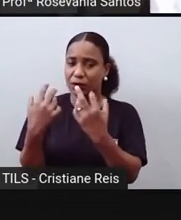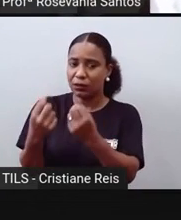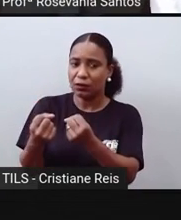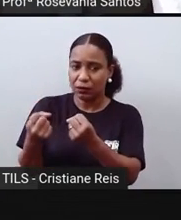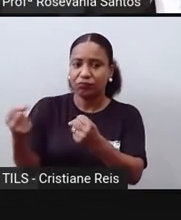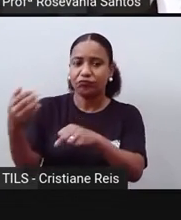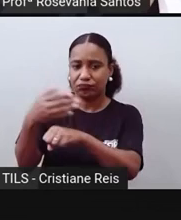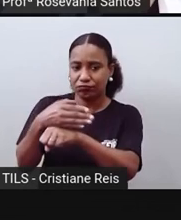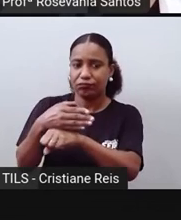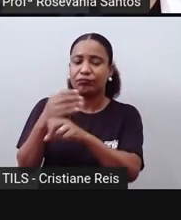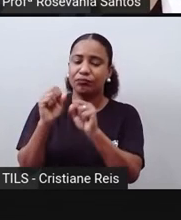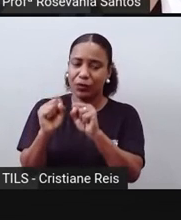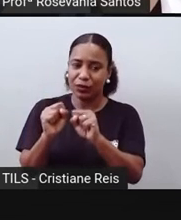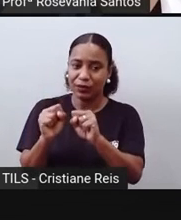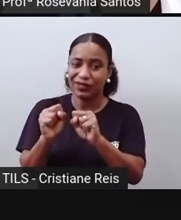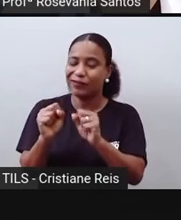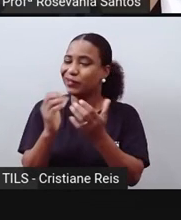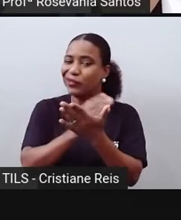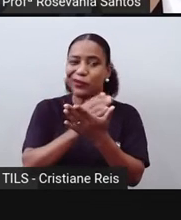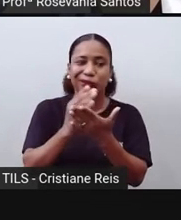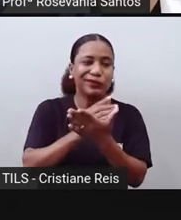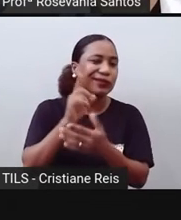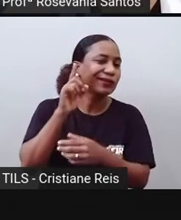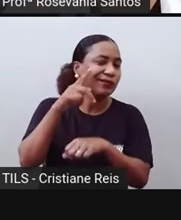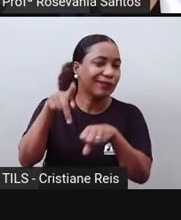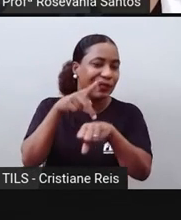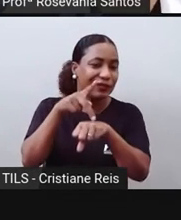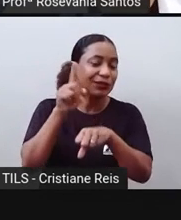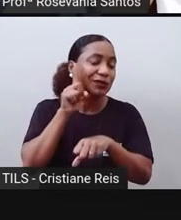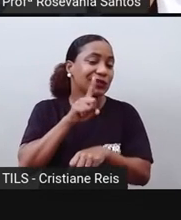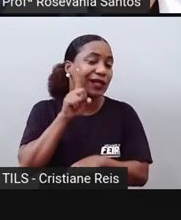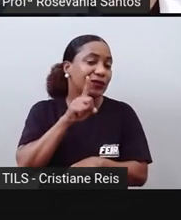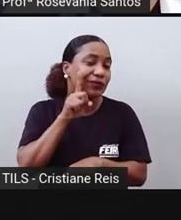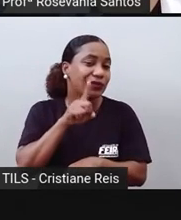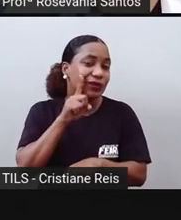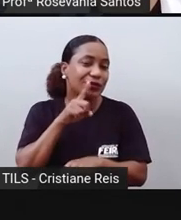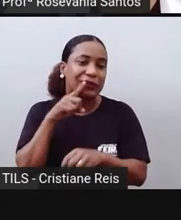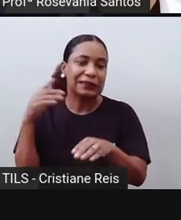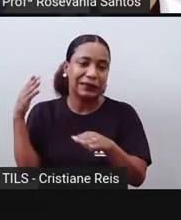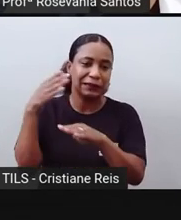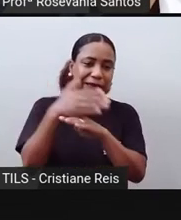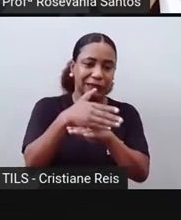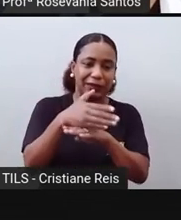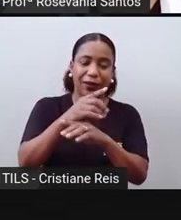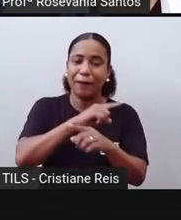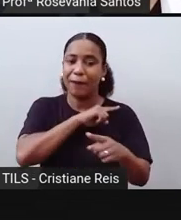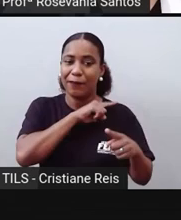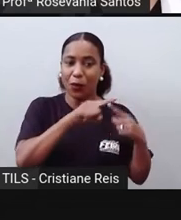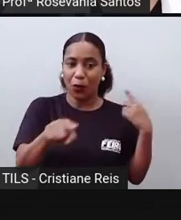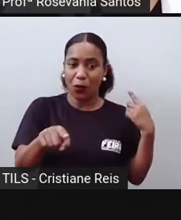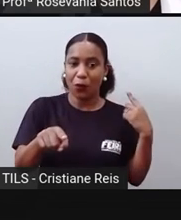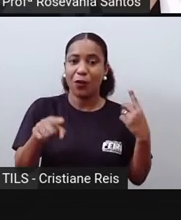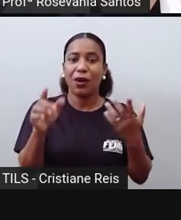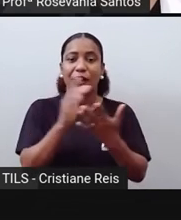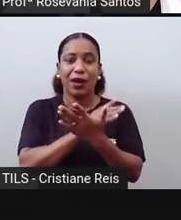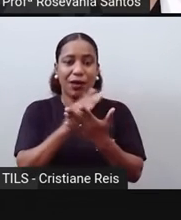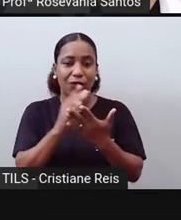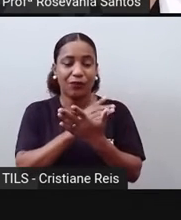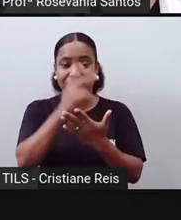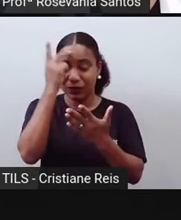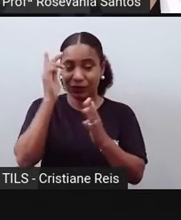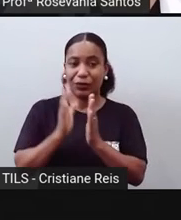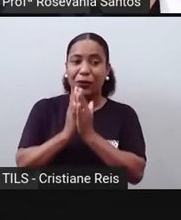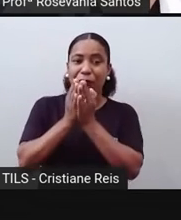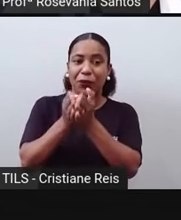países europeus, que às vezes são deportados, muitos deles morrem até nessa travessia. Aqui tem uma das travessias, aí a Pro